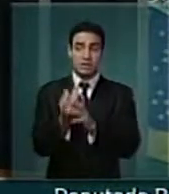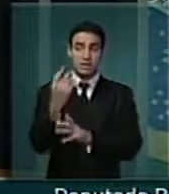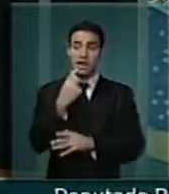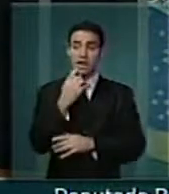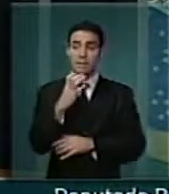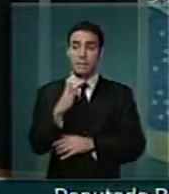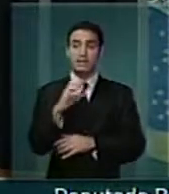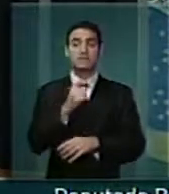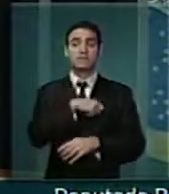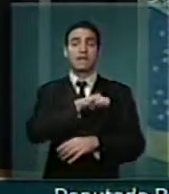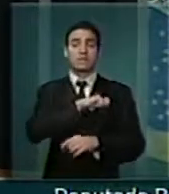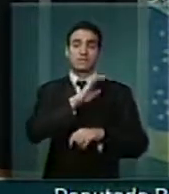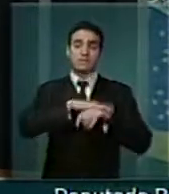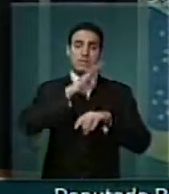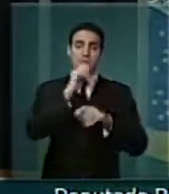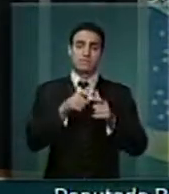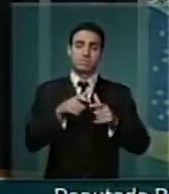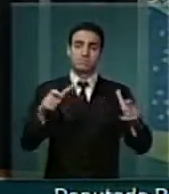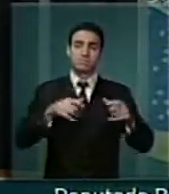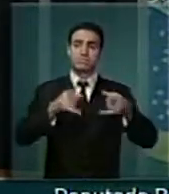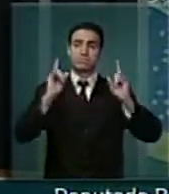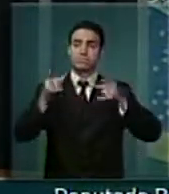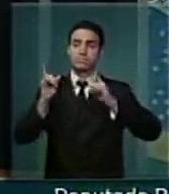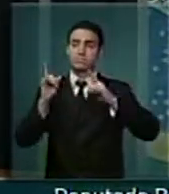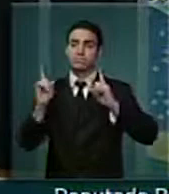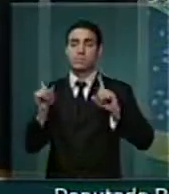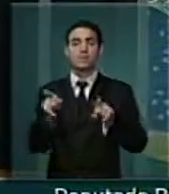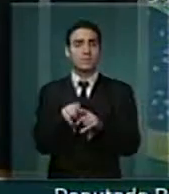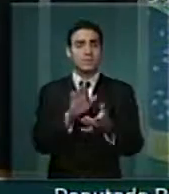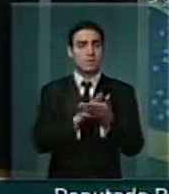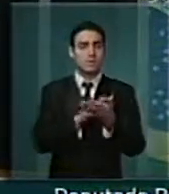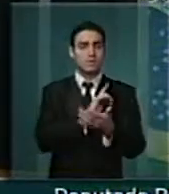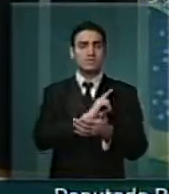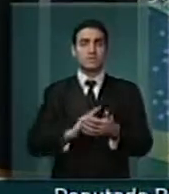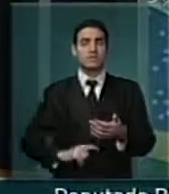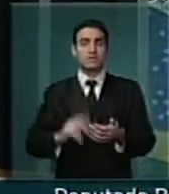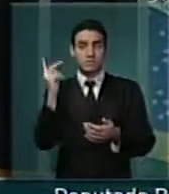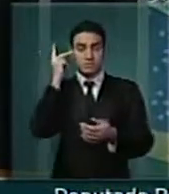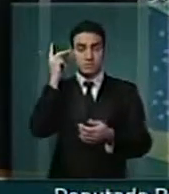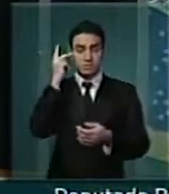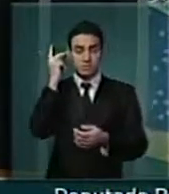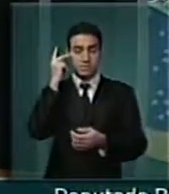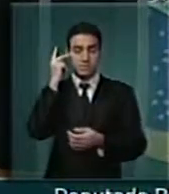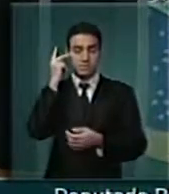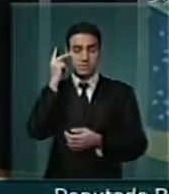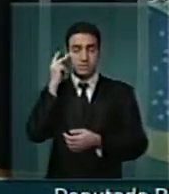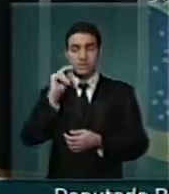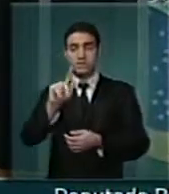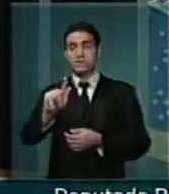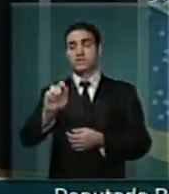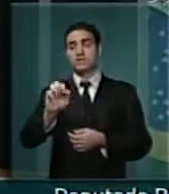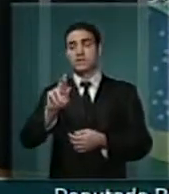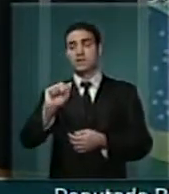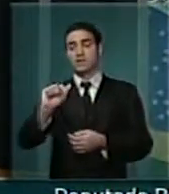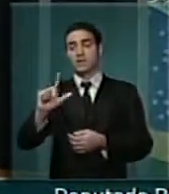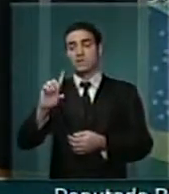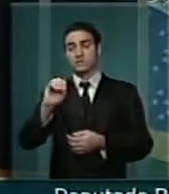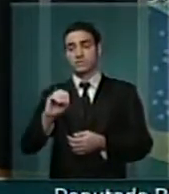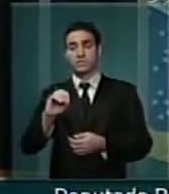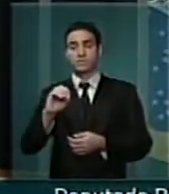Campinas e região e fazendo um reconhecimento ao governador do Estado de São Paulo, Geraldo Alckmin,